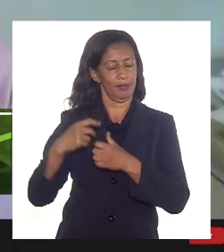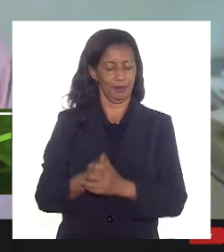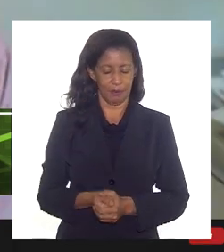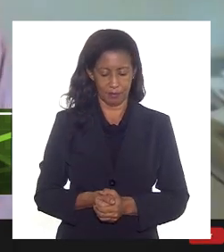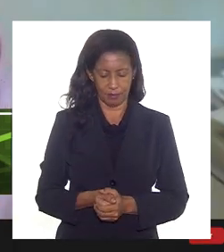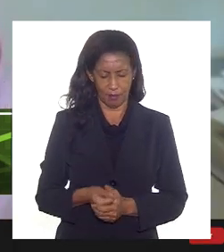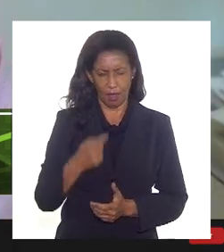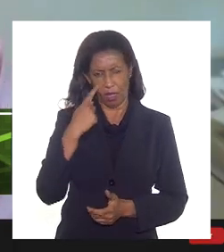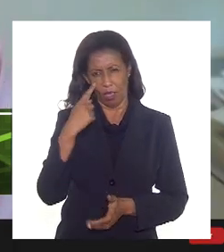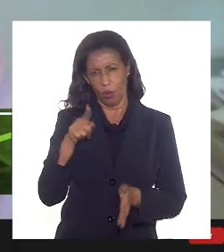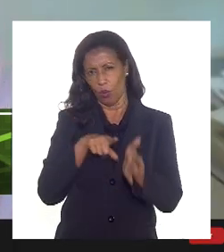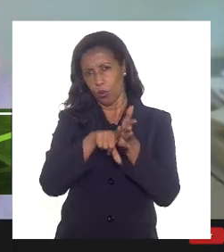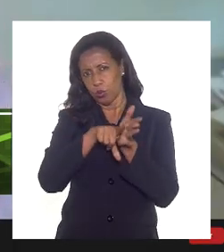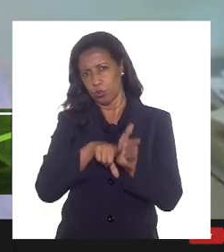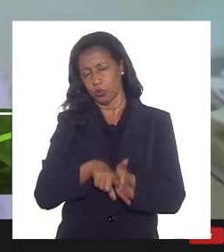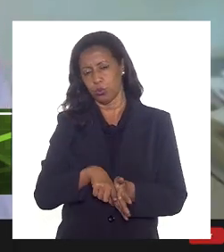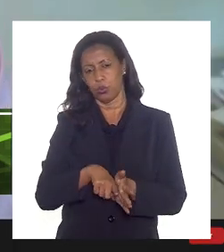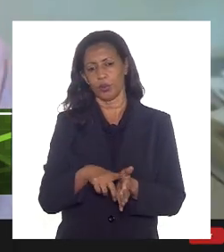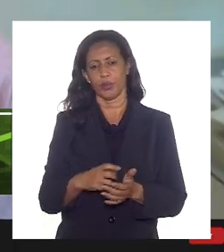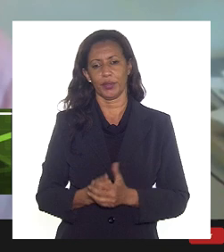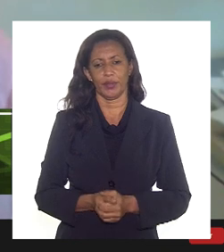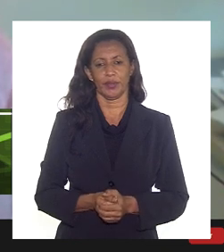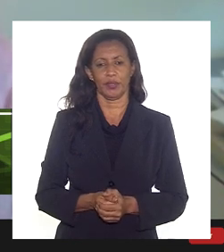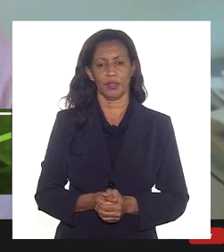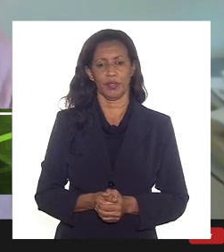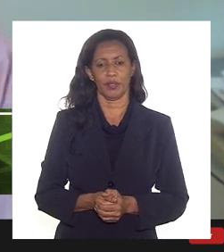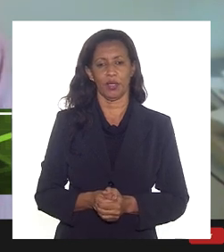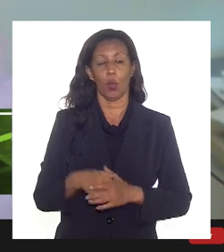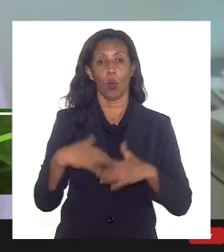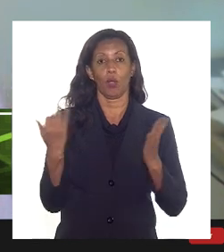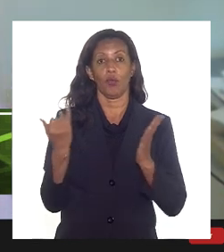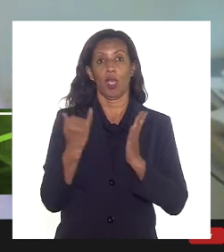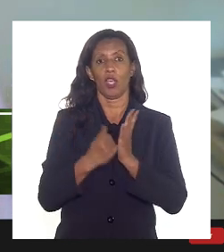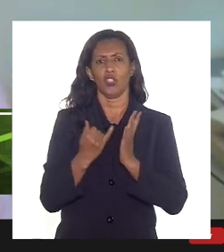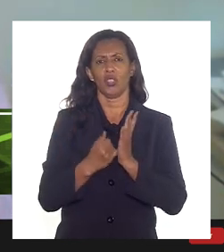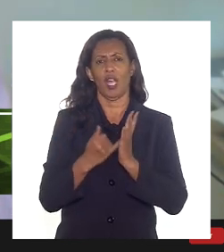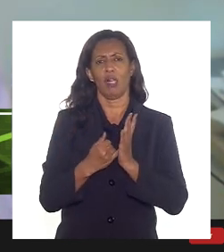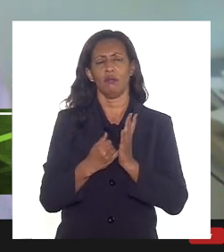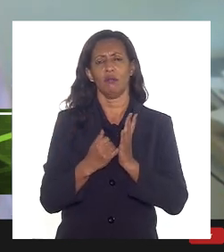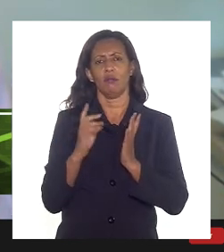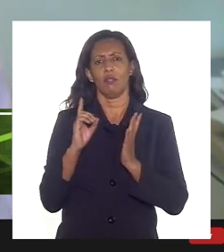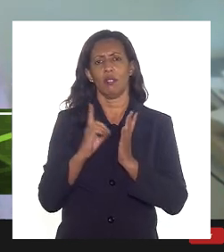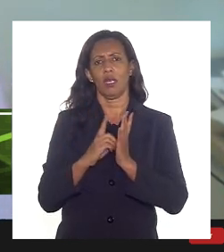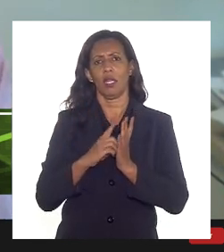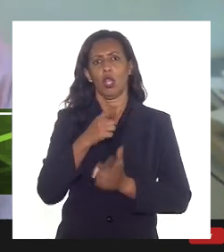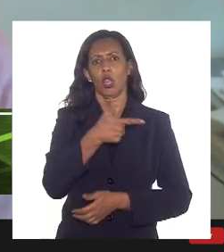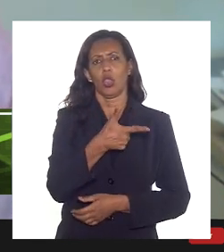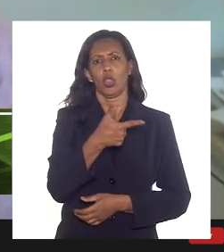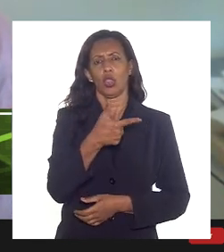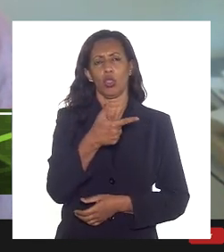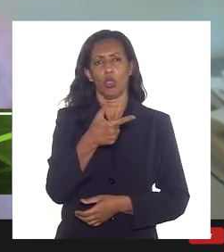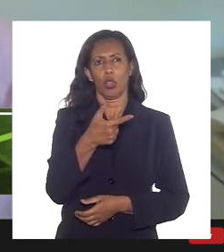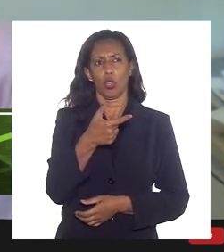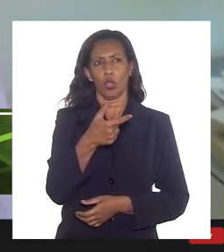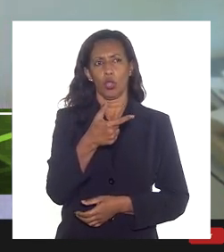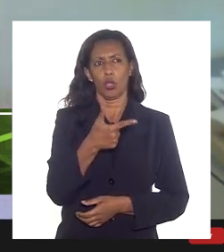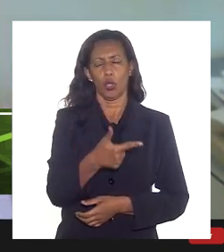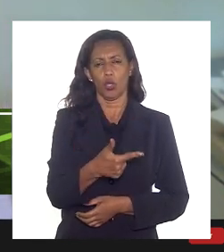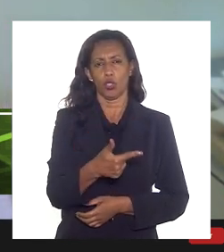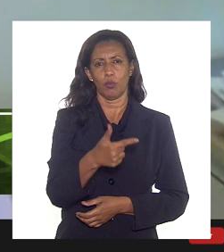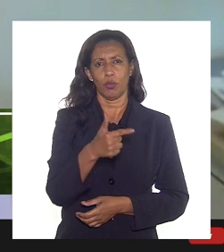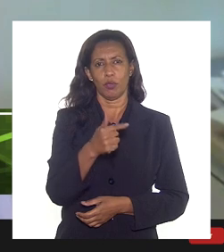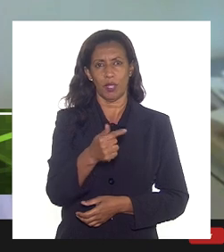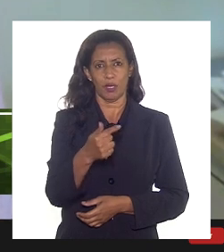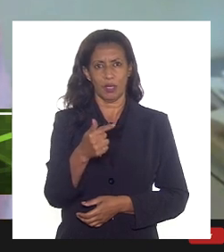verifiquei que, quando foi editado o decreto 2.705 de